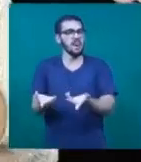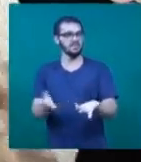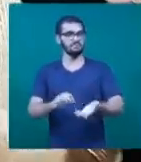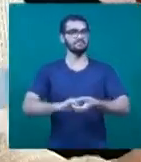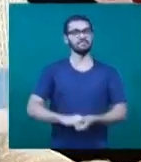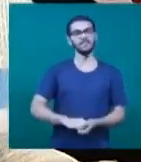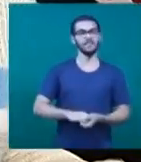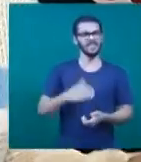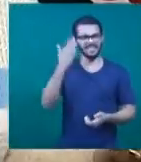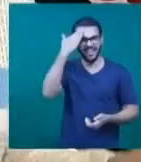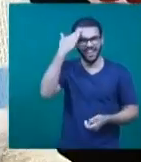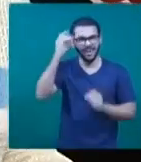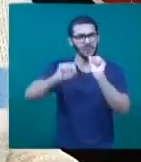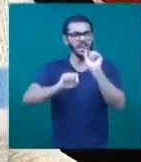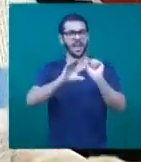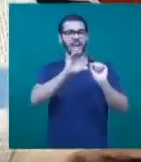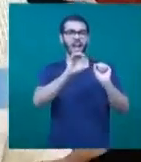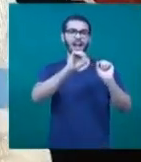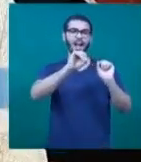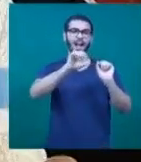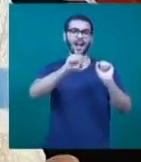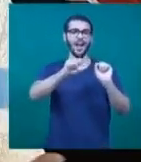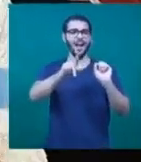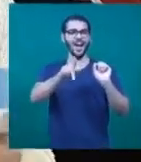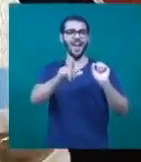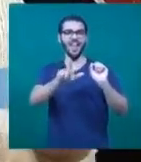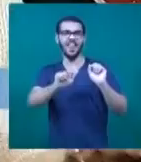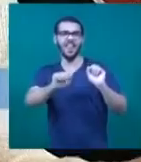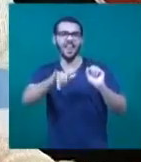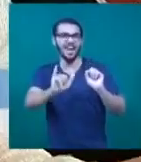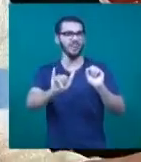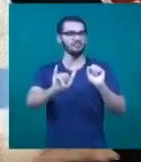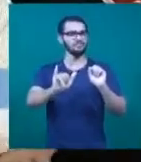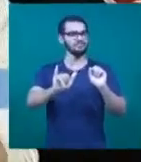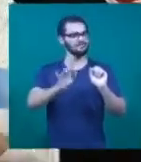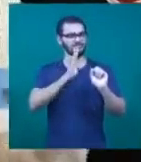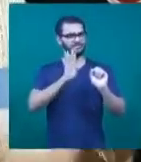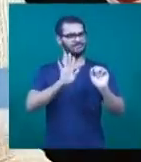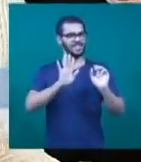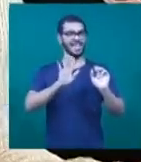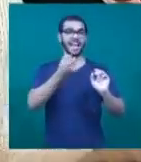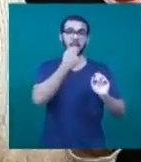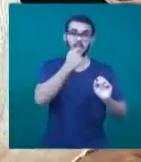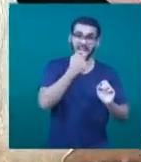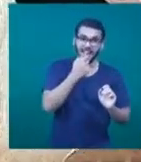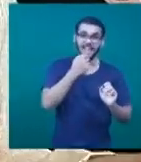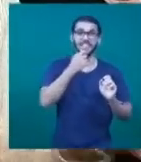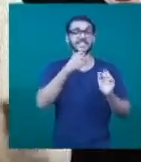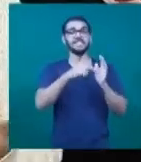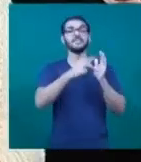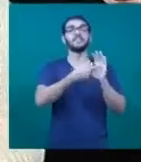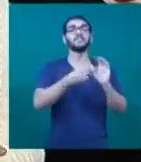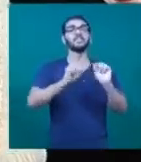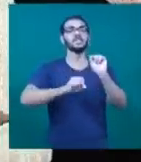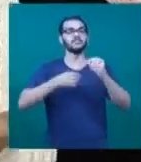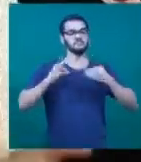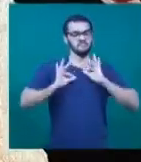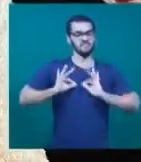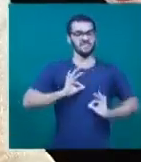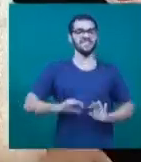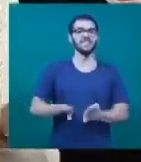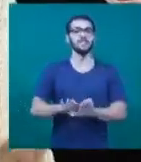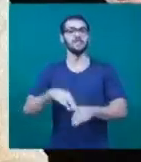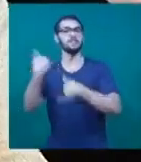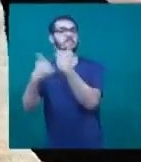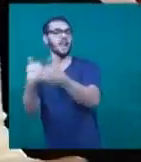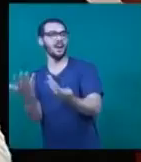aí sabe o que é um cosplay. A palavra vem da língua inglesa e quer dizer costume, fantasia, mas play, brincar.